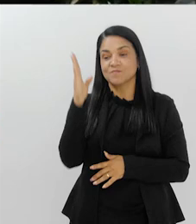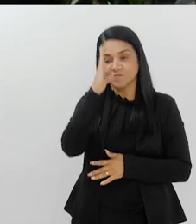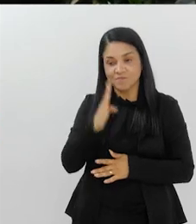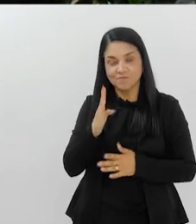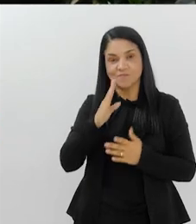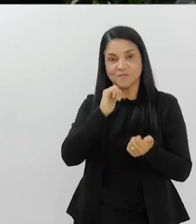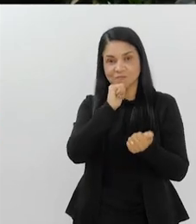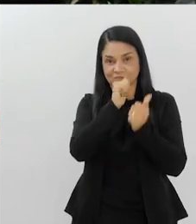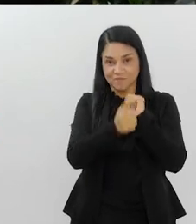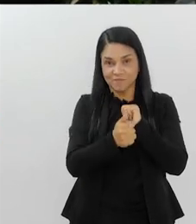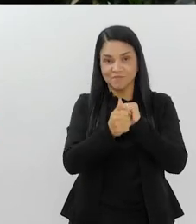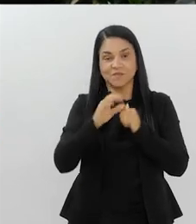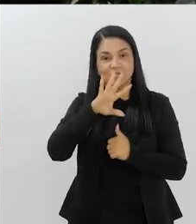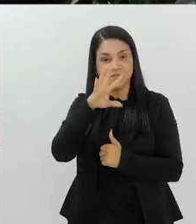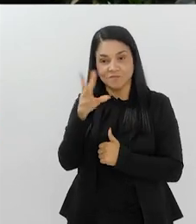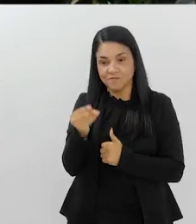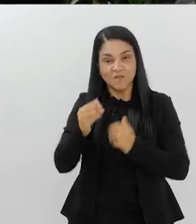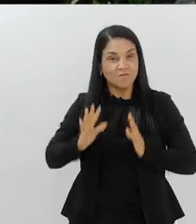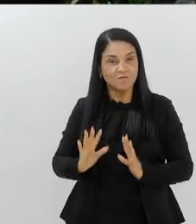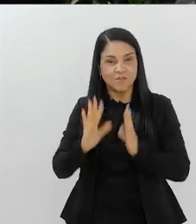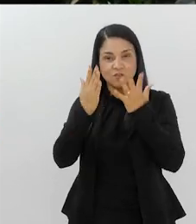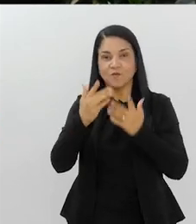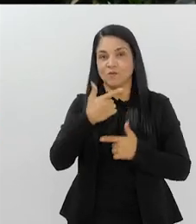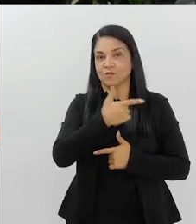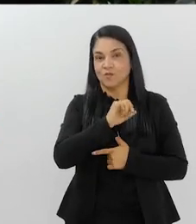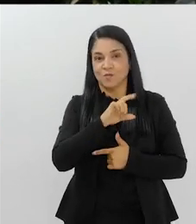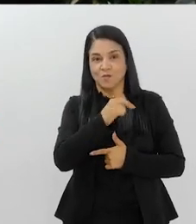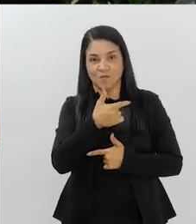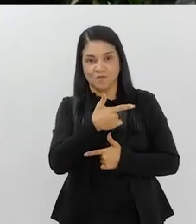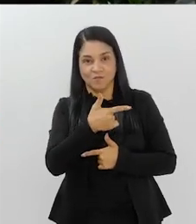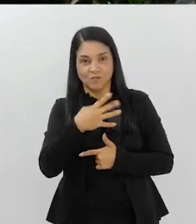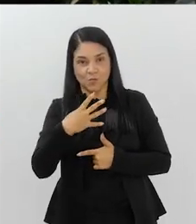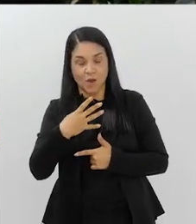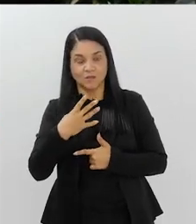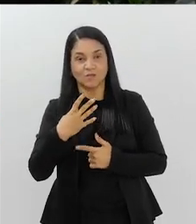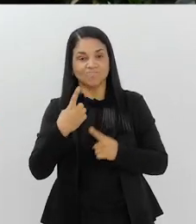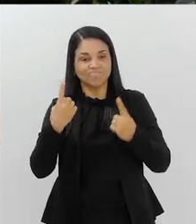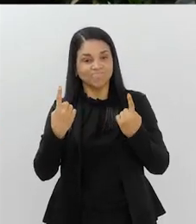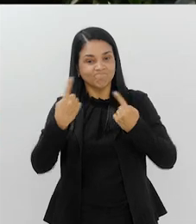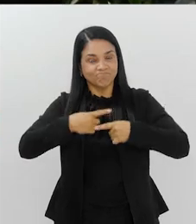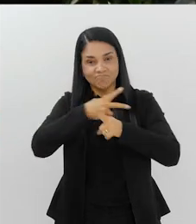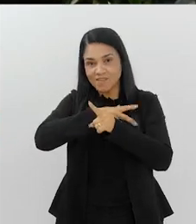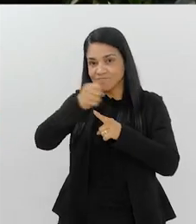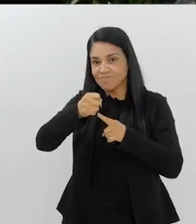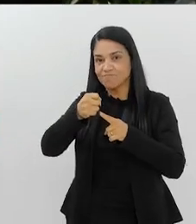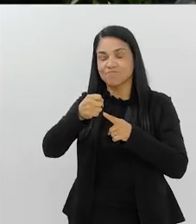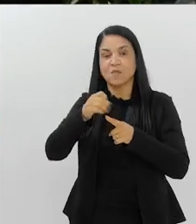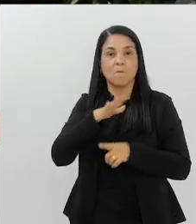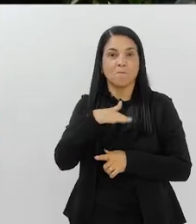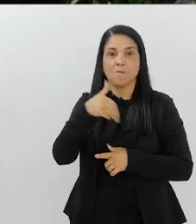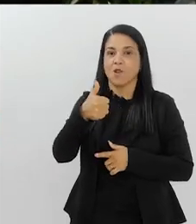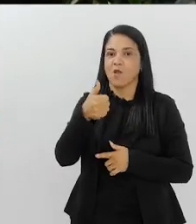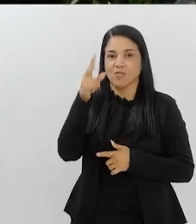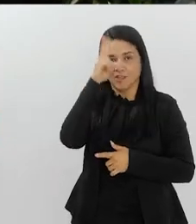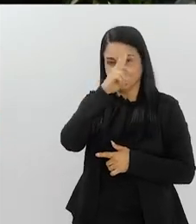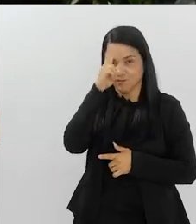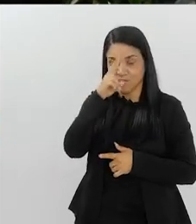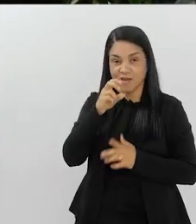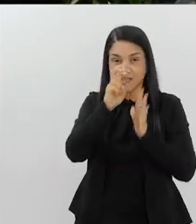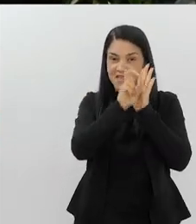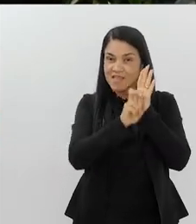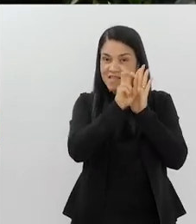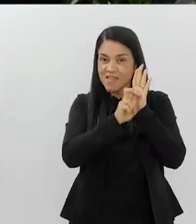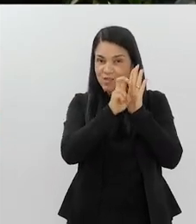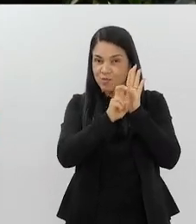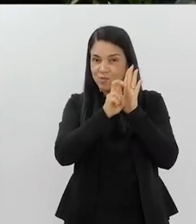Paralimpíadas 2024, o Brasil festejou os recordes em sua melhor edição paralímpica da história. E ficou em